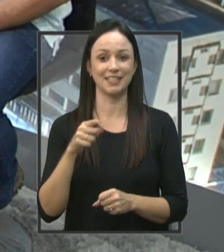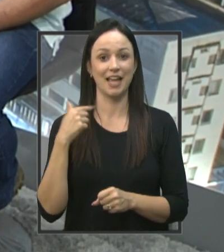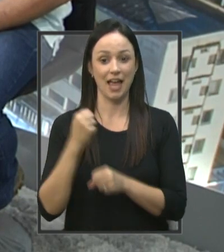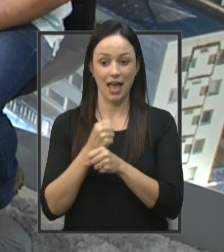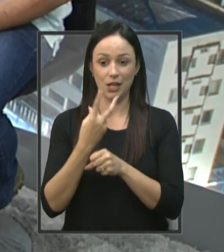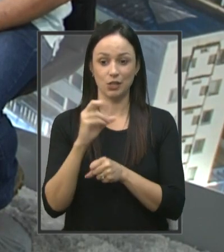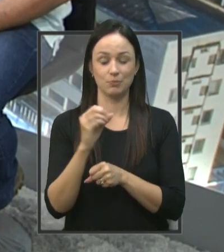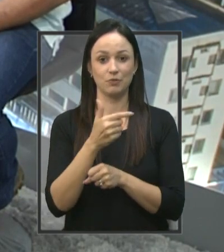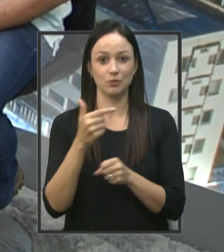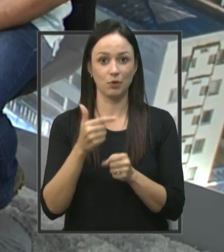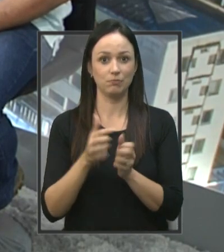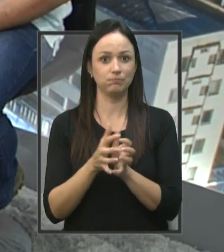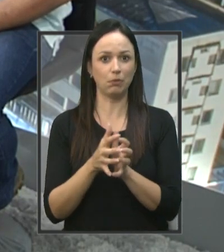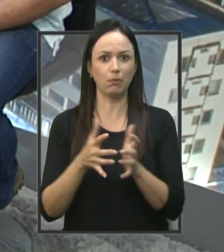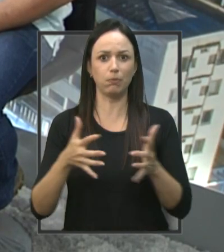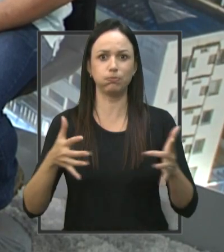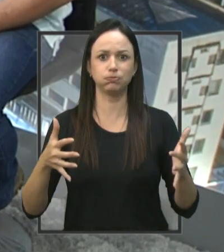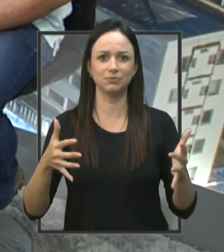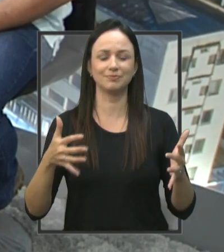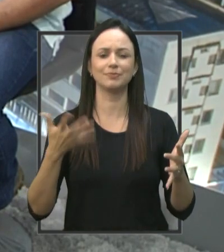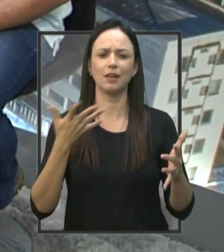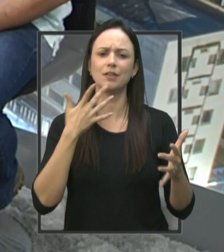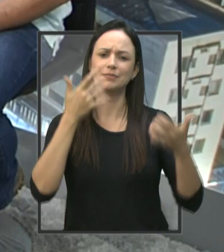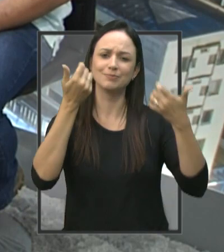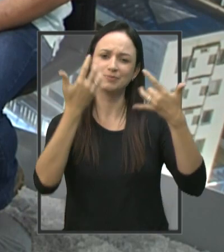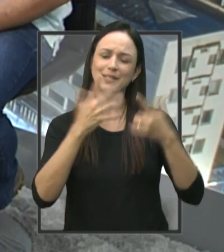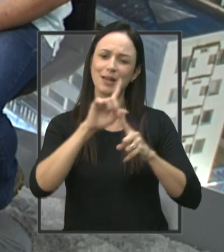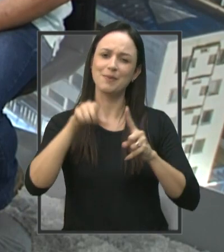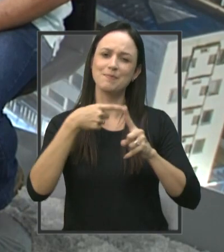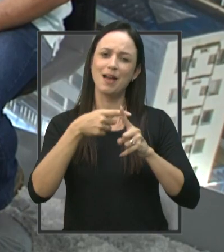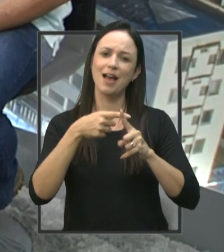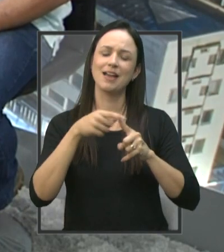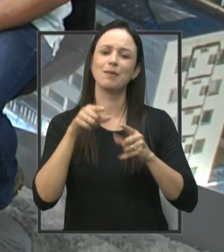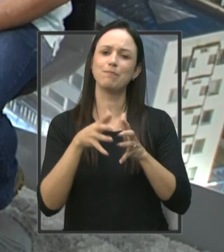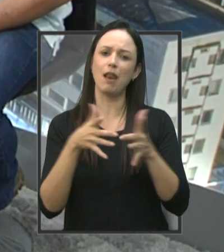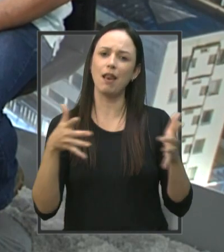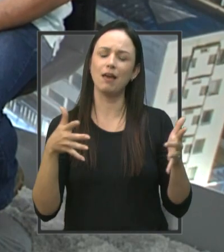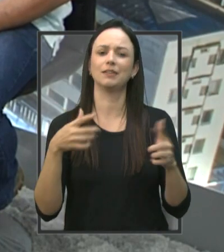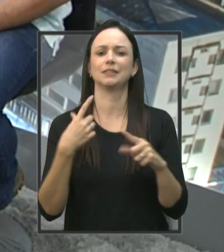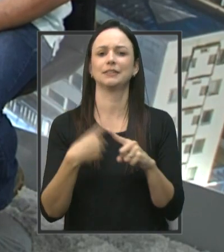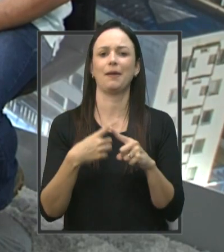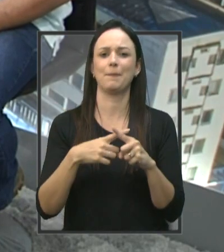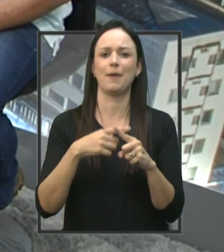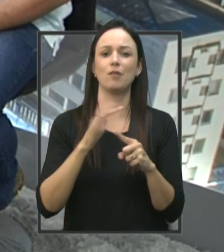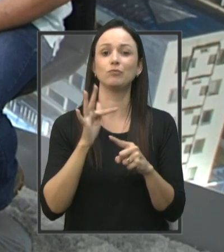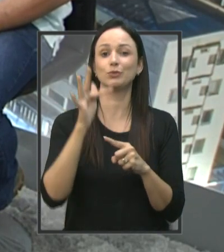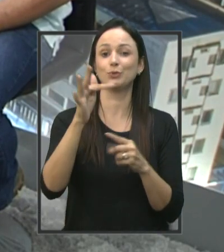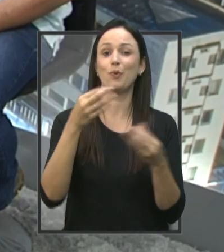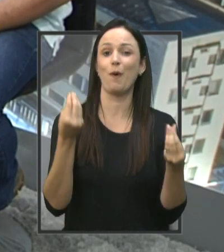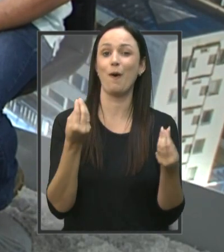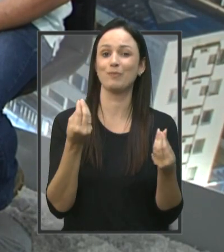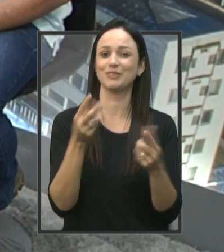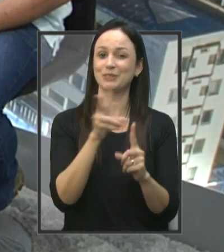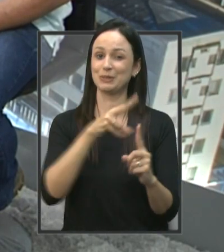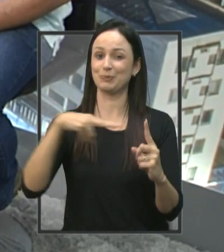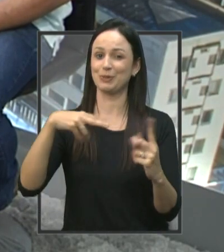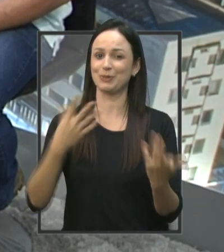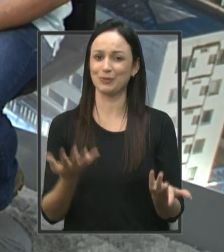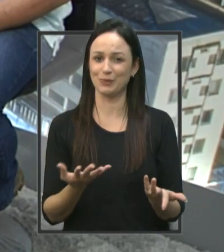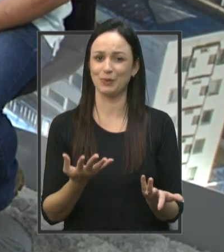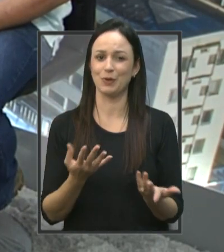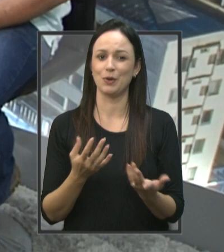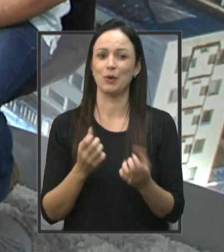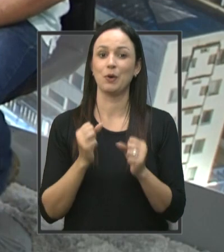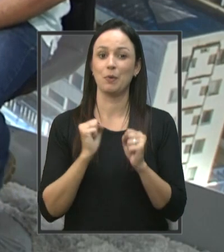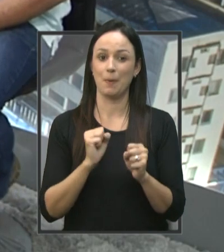2022 E nesse balanço Eu gostaria que o senhor falasse Desse crescimento E também trouxesse já As perspectivas Para um possível